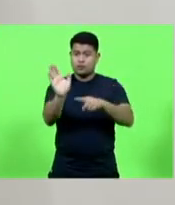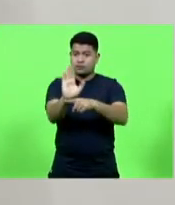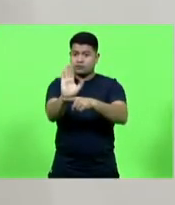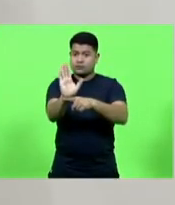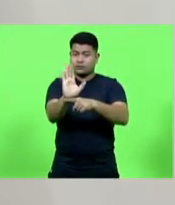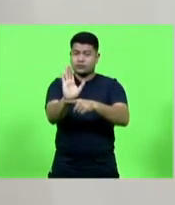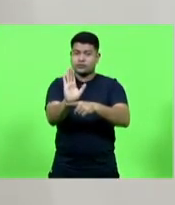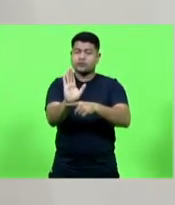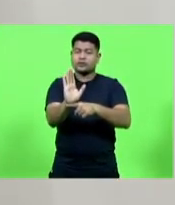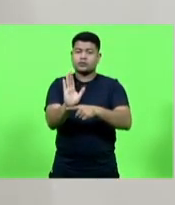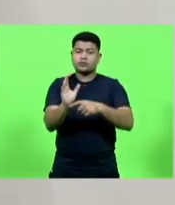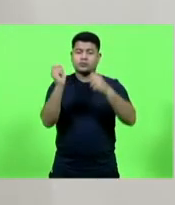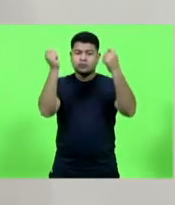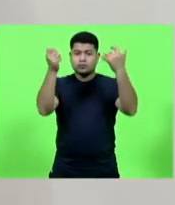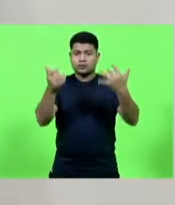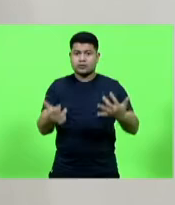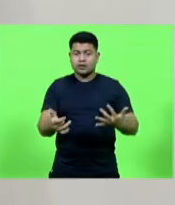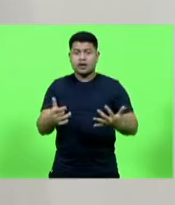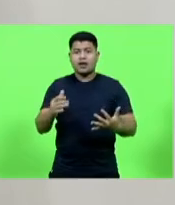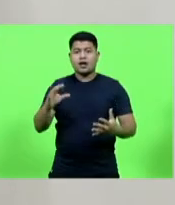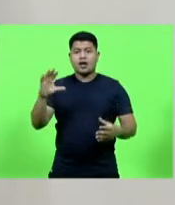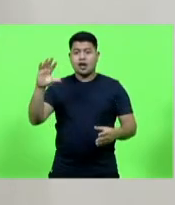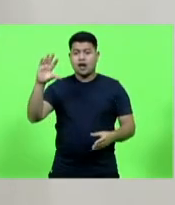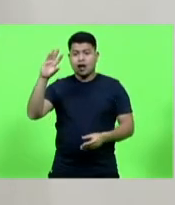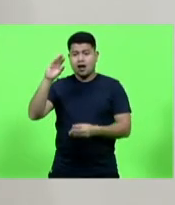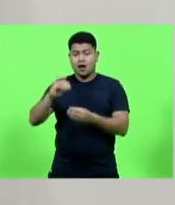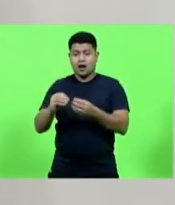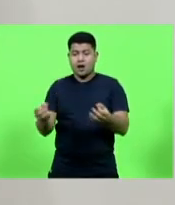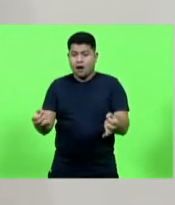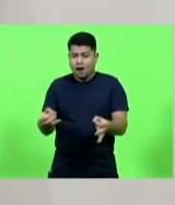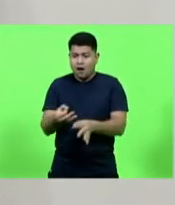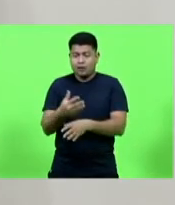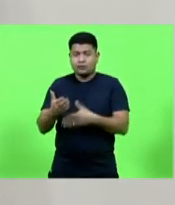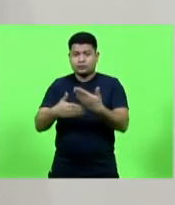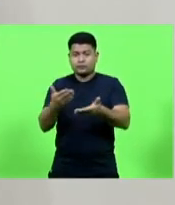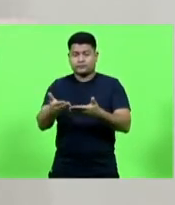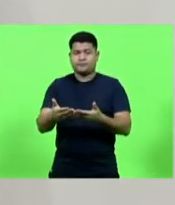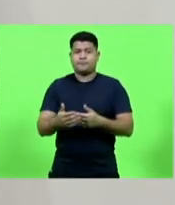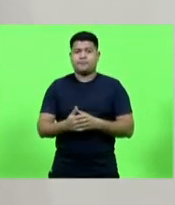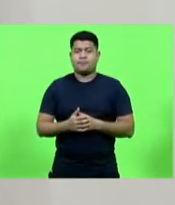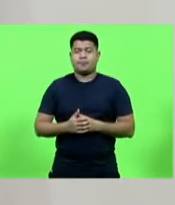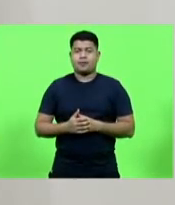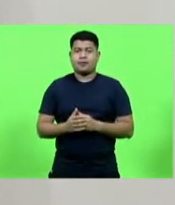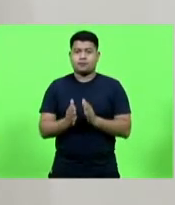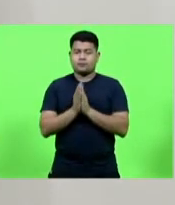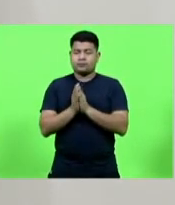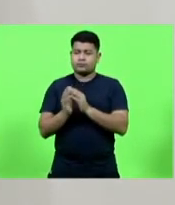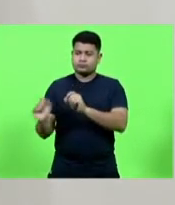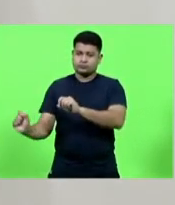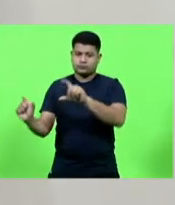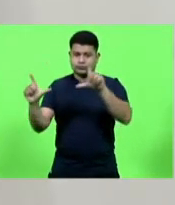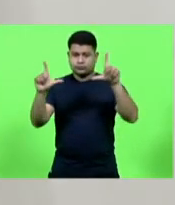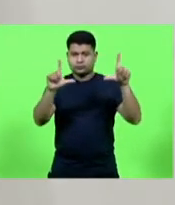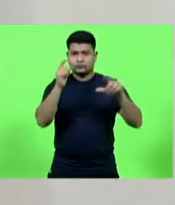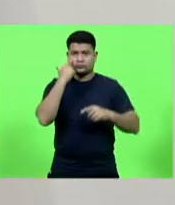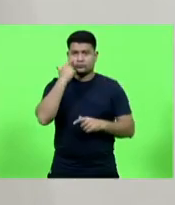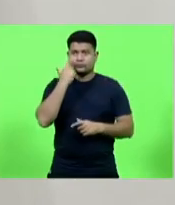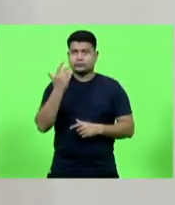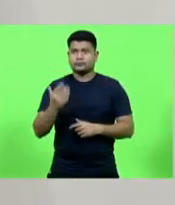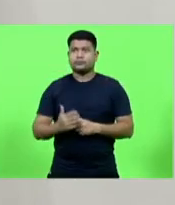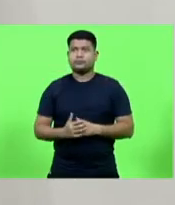depois eu concluo até onde essa empresa está no dia de hoje. por favor, se puder rodar o vídeo.